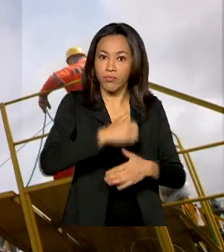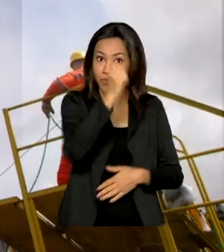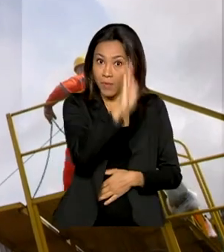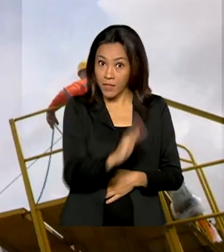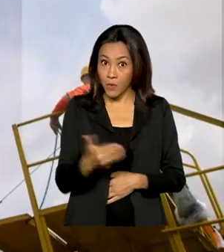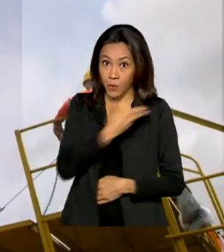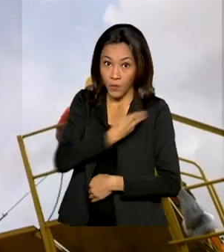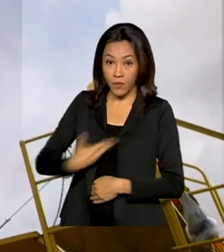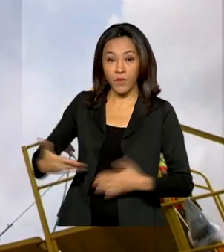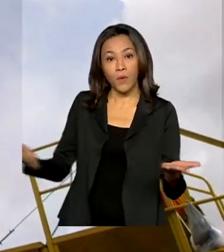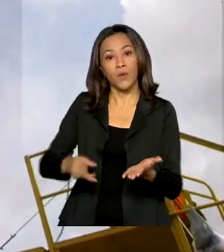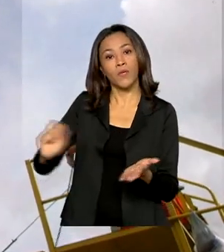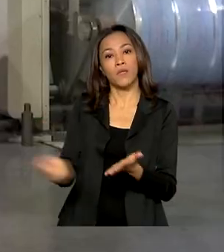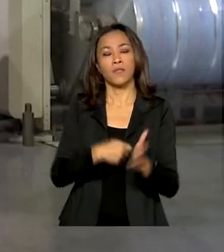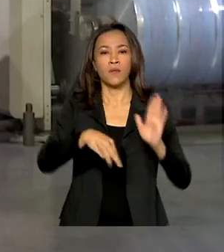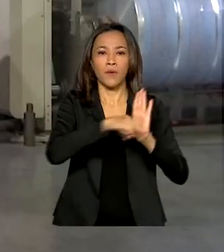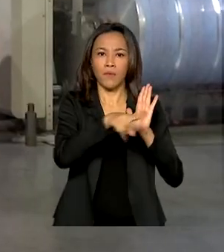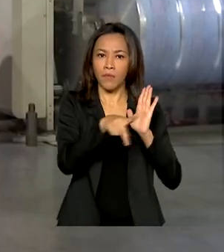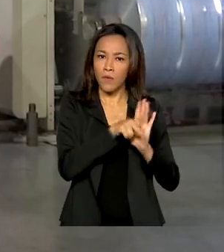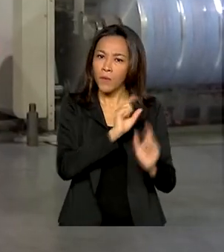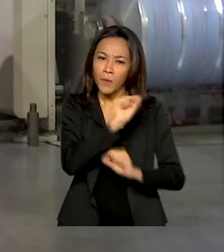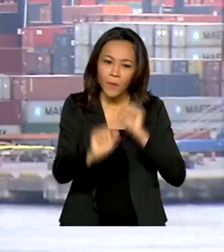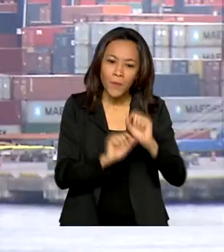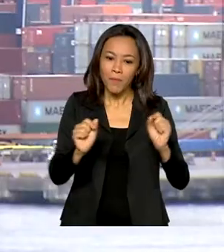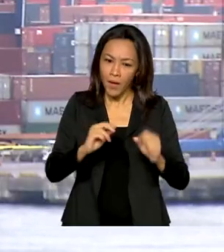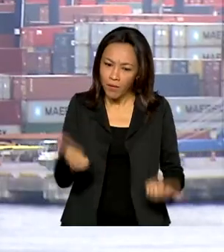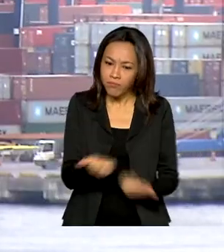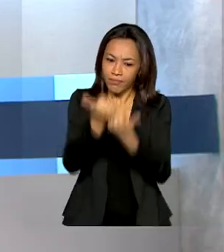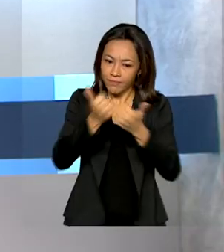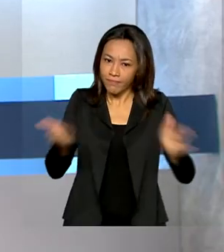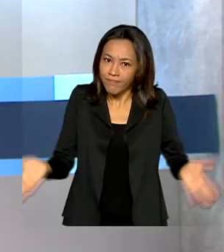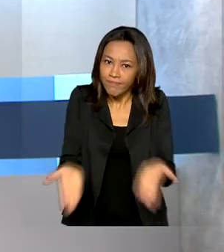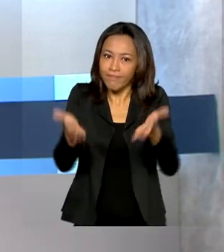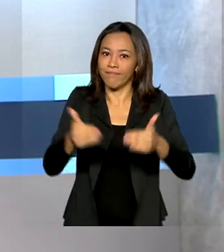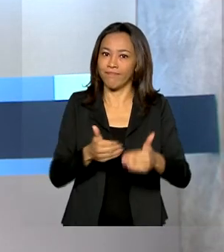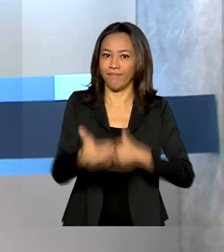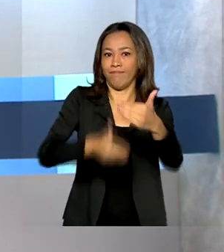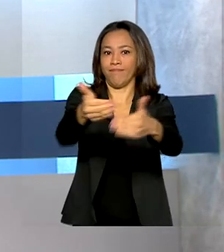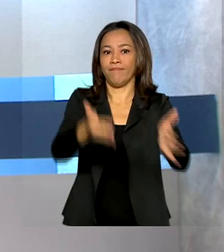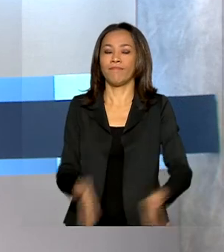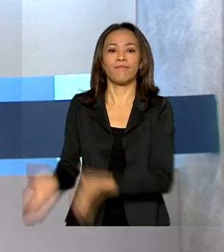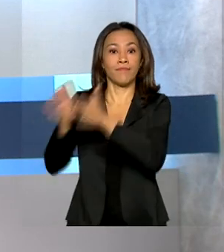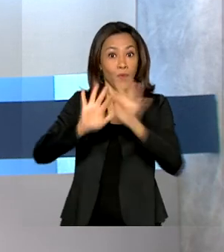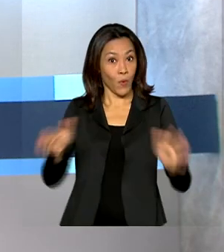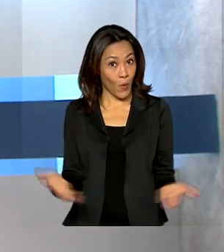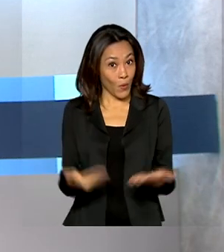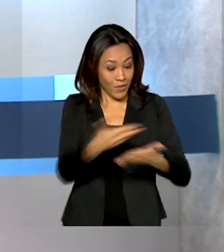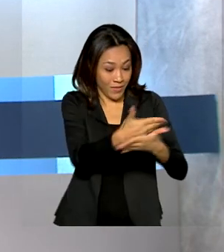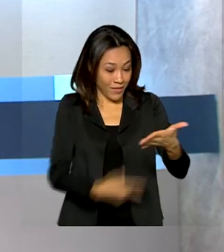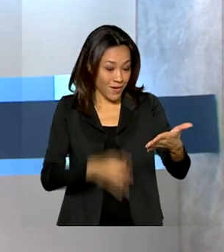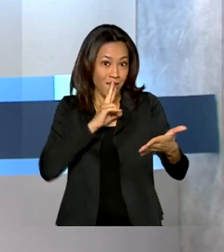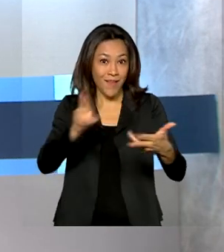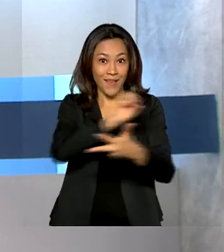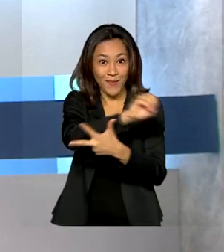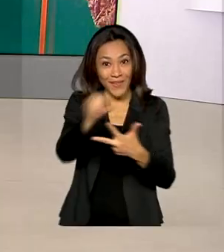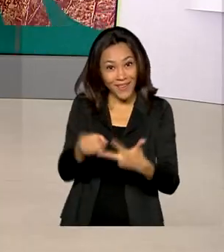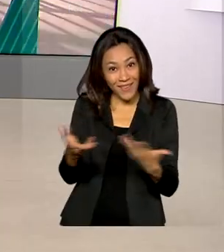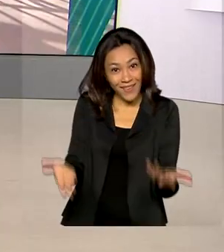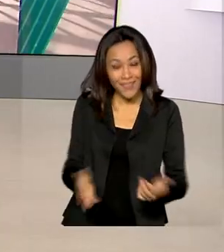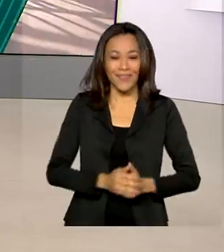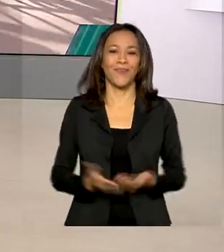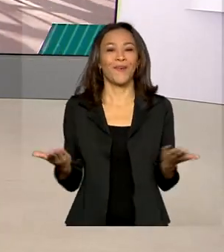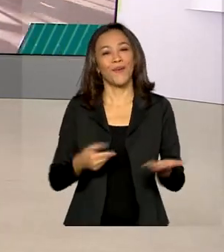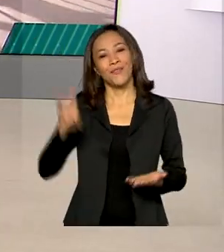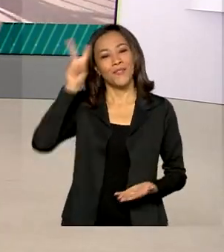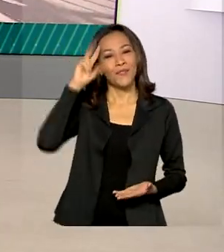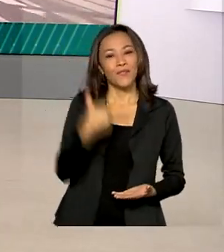governo assina hoje medida provisória para modernizar o setor. E ainda sai hoje o resultado do Enem. Segunda